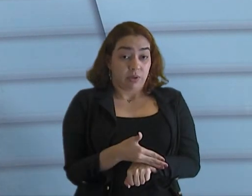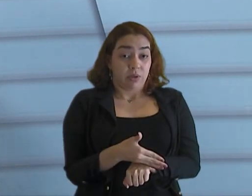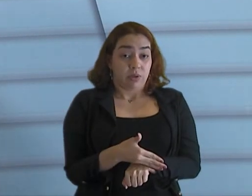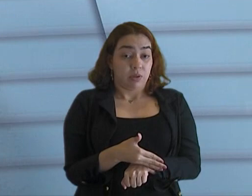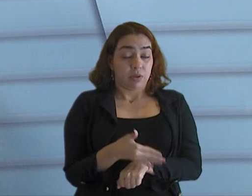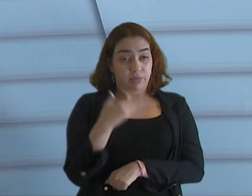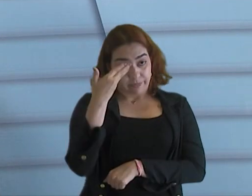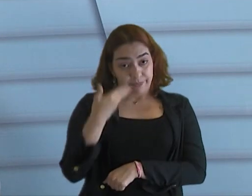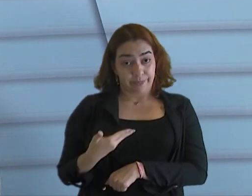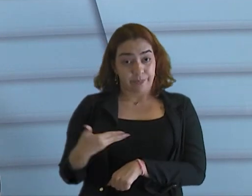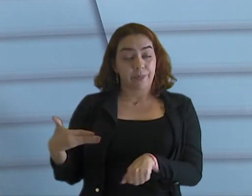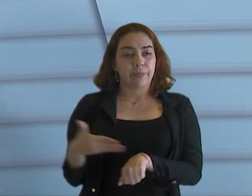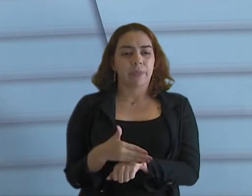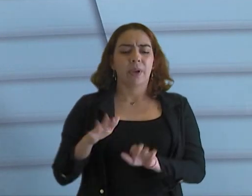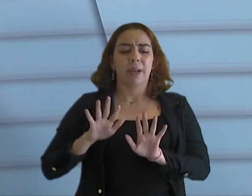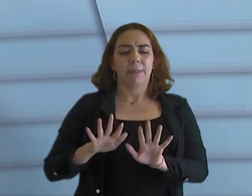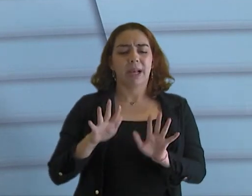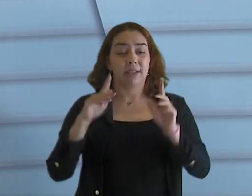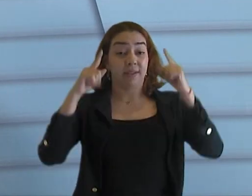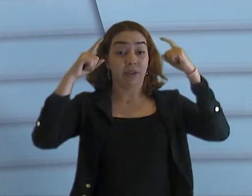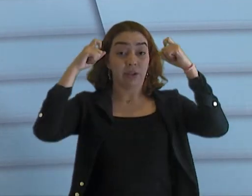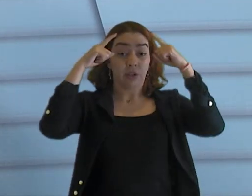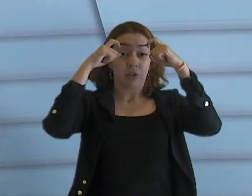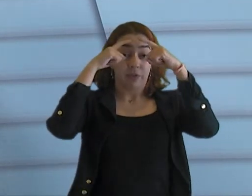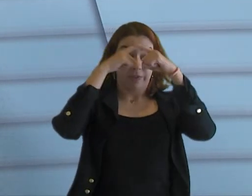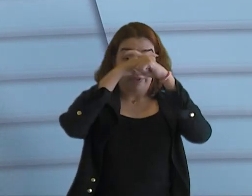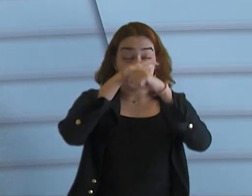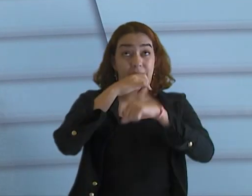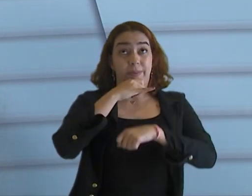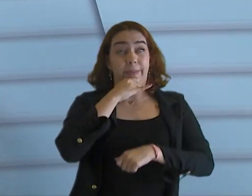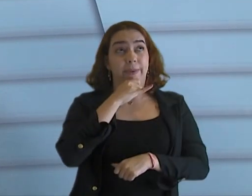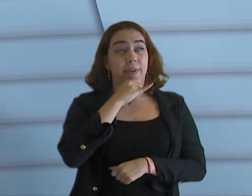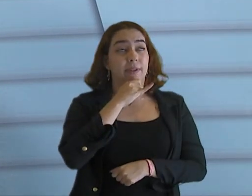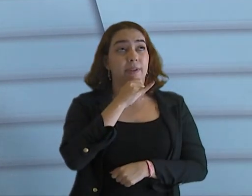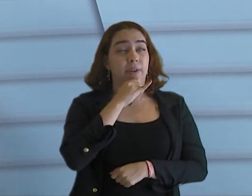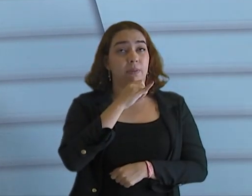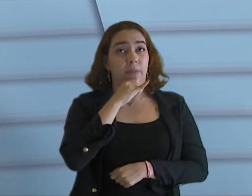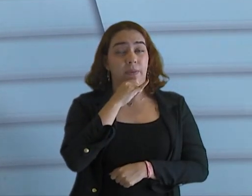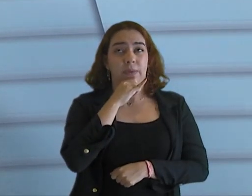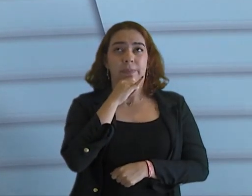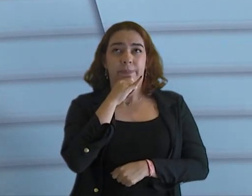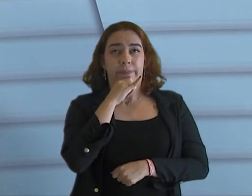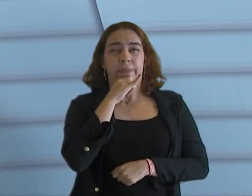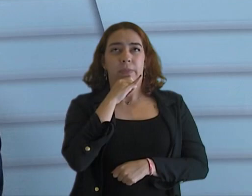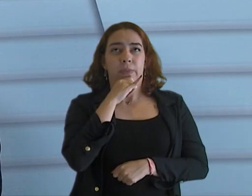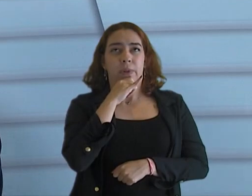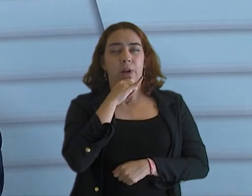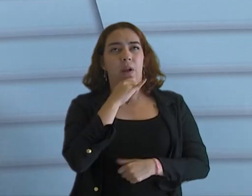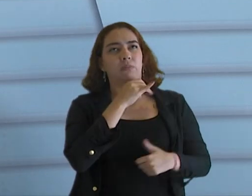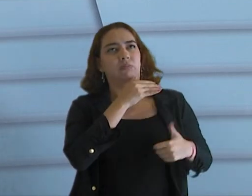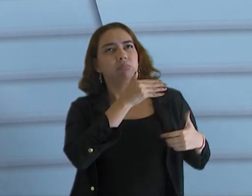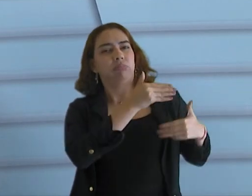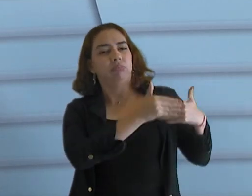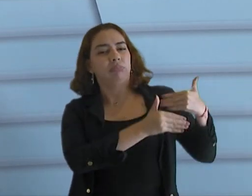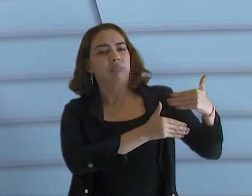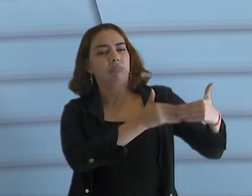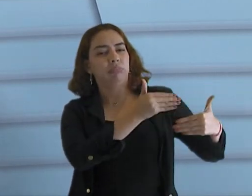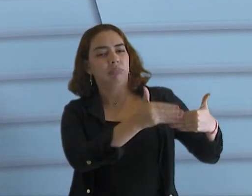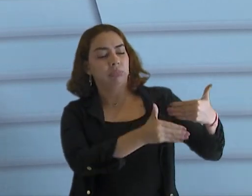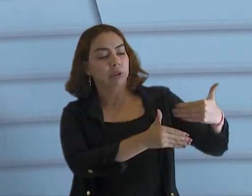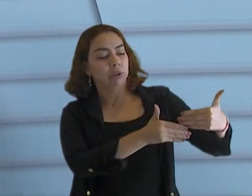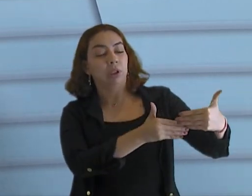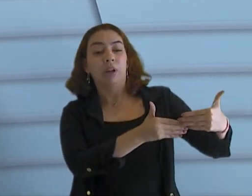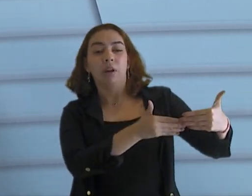até para quem está lá no tribunal acompanhar, ver a evolução. Mas a evolução foi... Veio a evolução porque você está no dia a dia lá. Mas